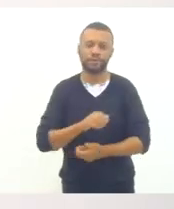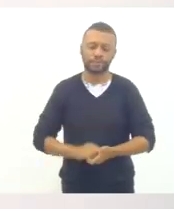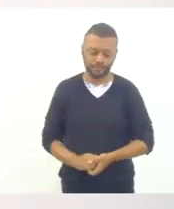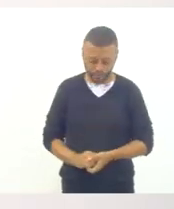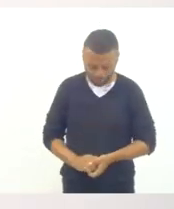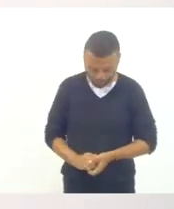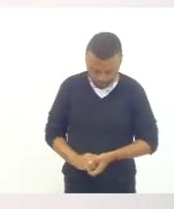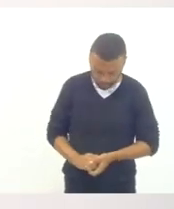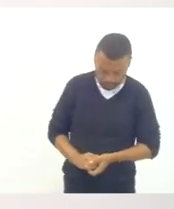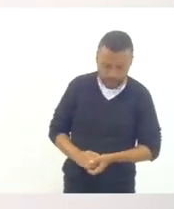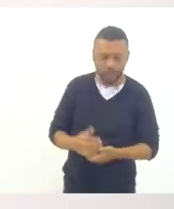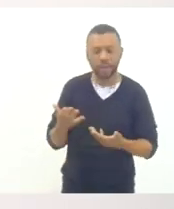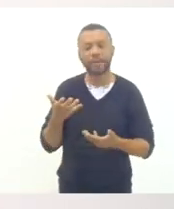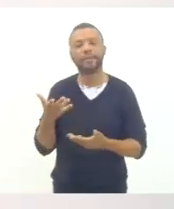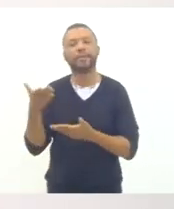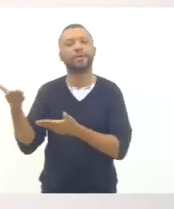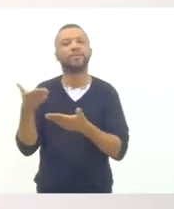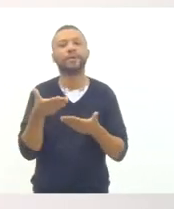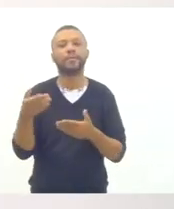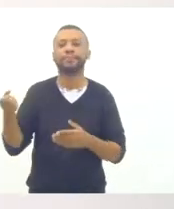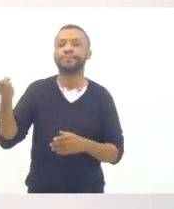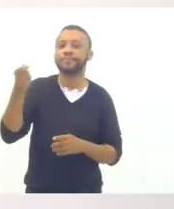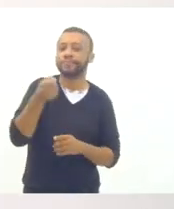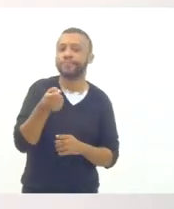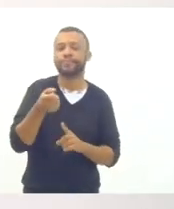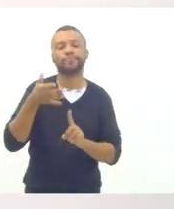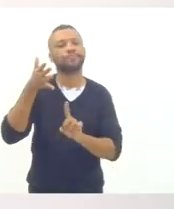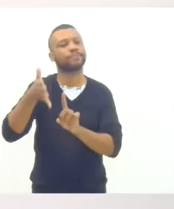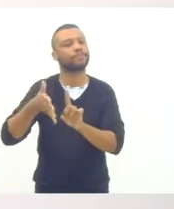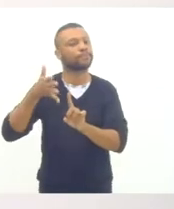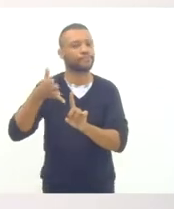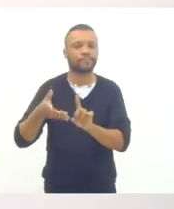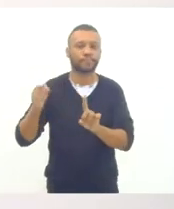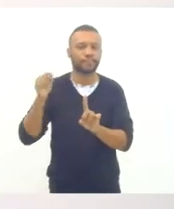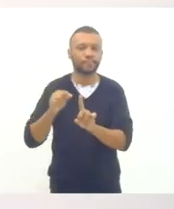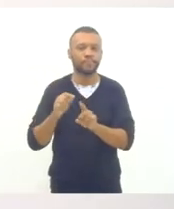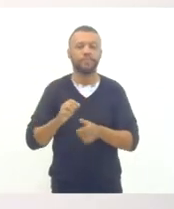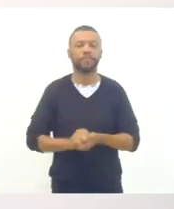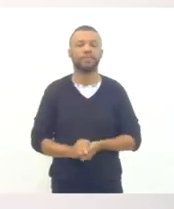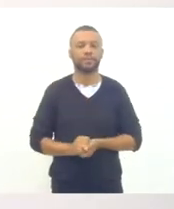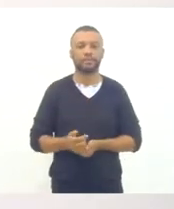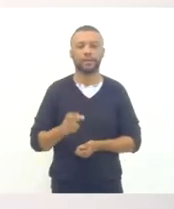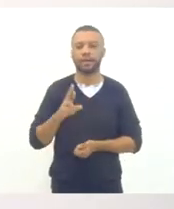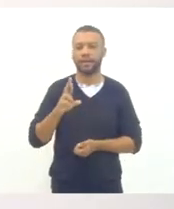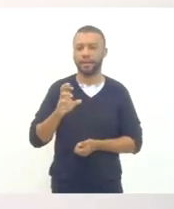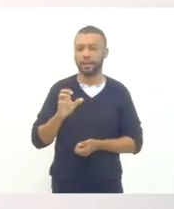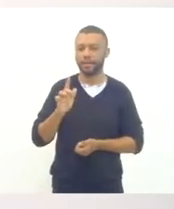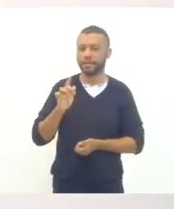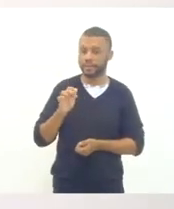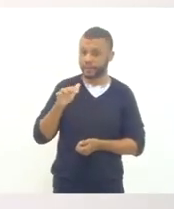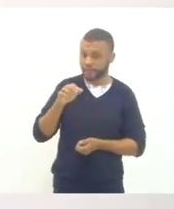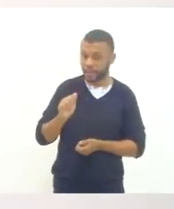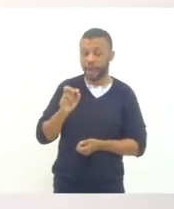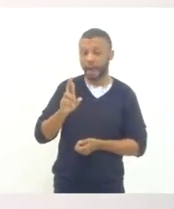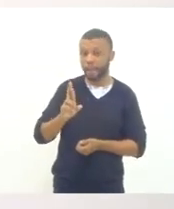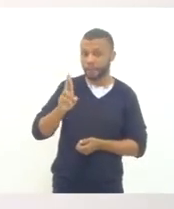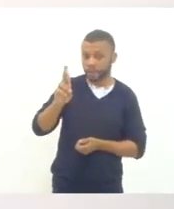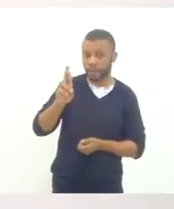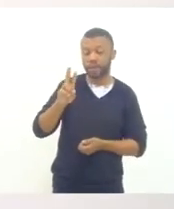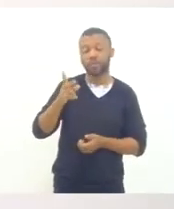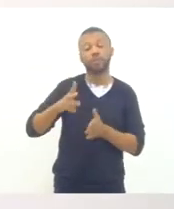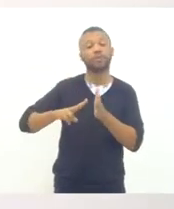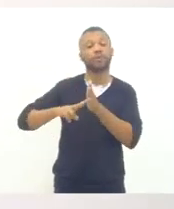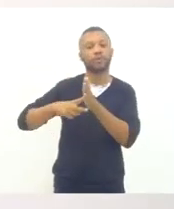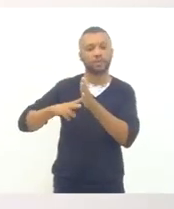chamar aqui, para fazer uso da palavra, na sequência, a Regina, representante do Cinto Perdi.